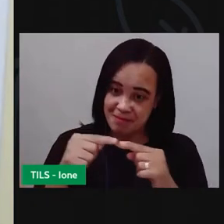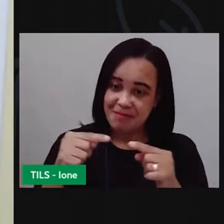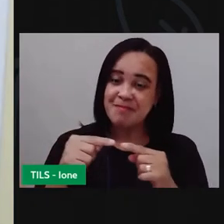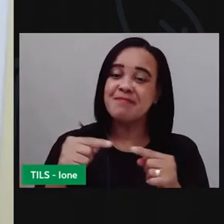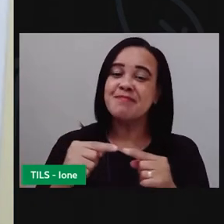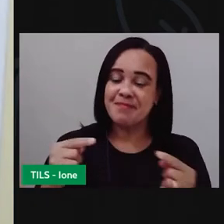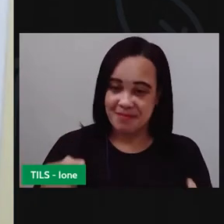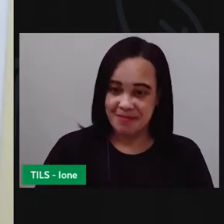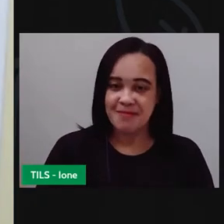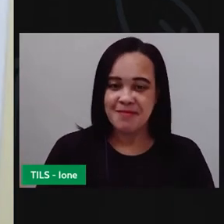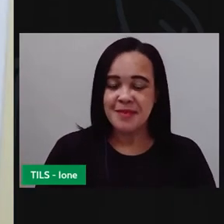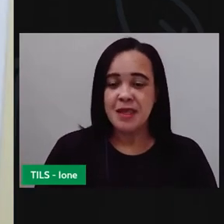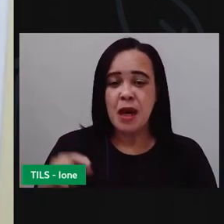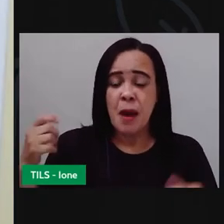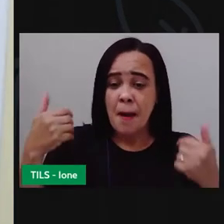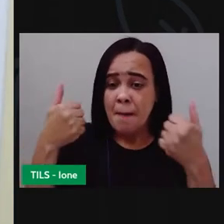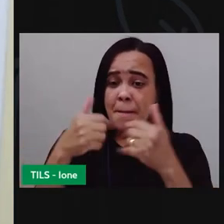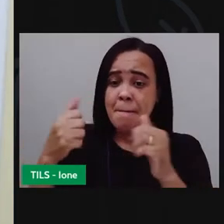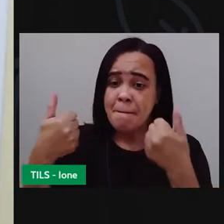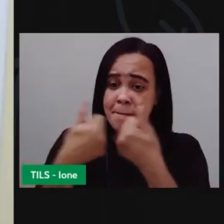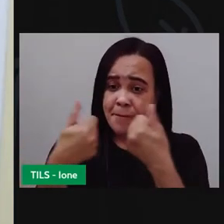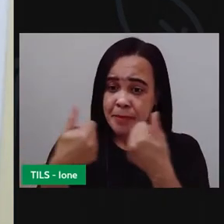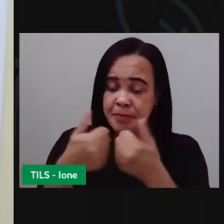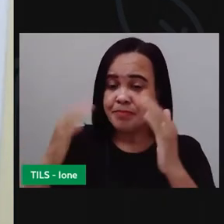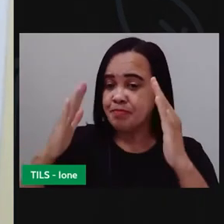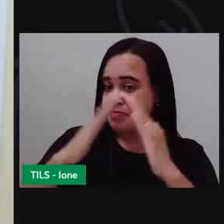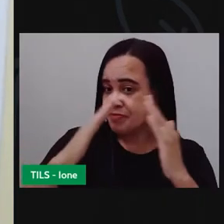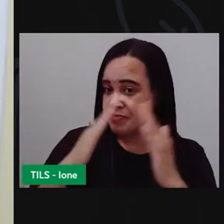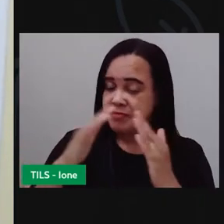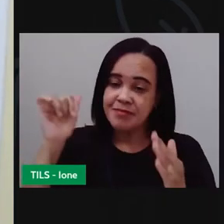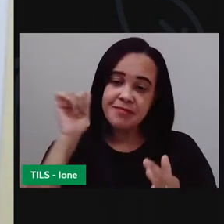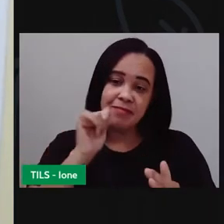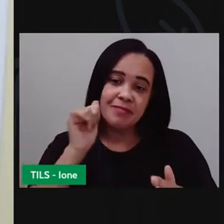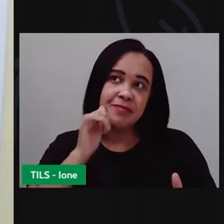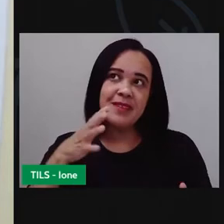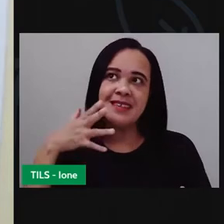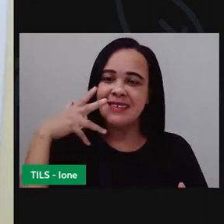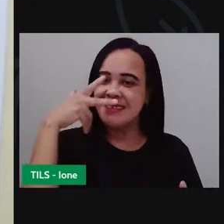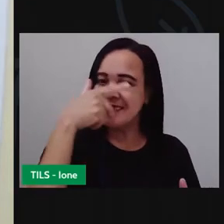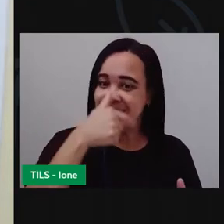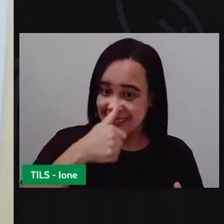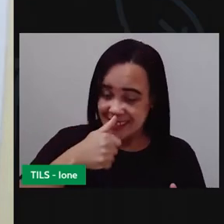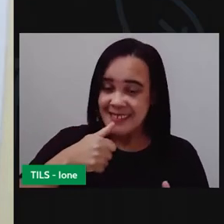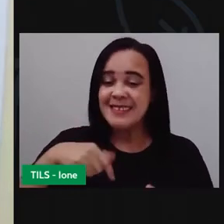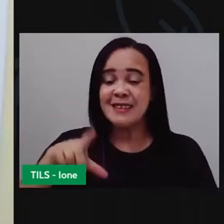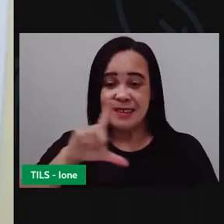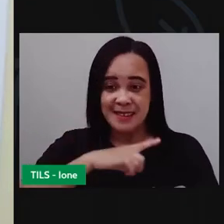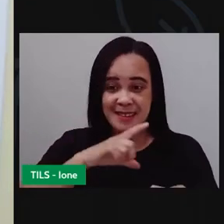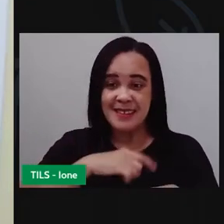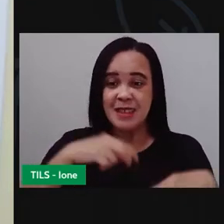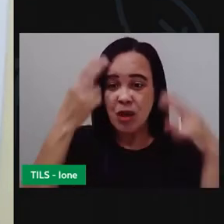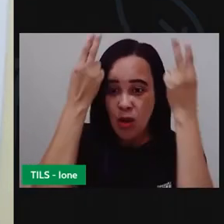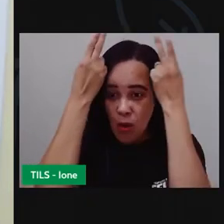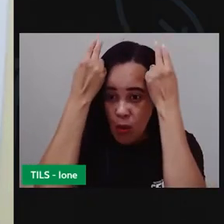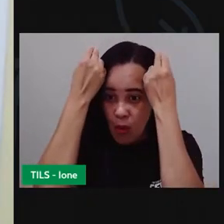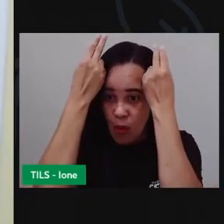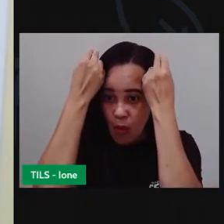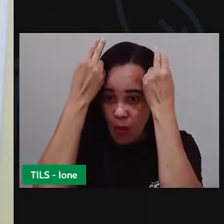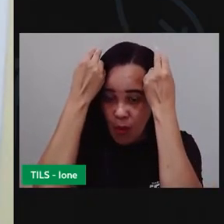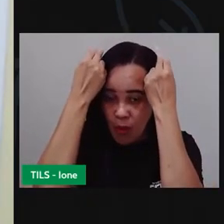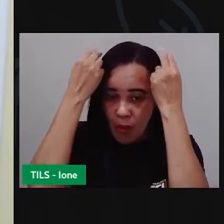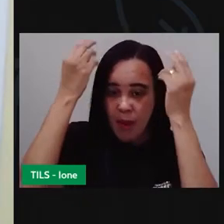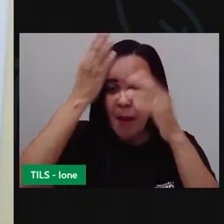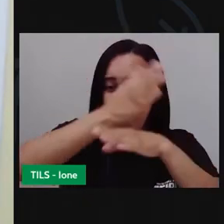Lá perto da casa dessa menina linda, morava um coelho branco,